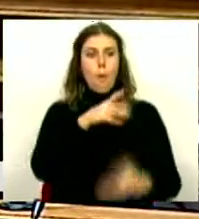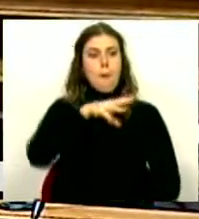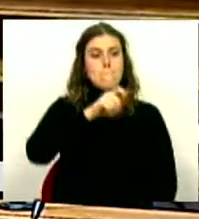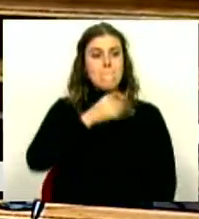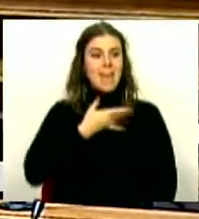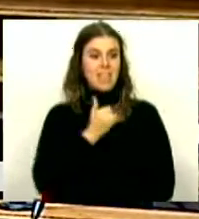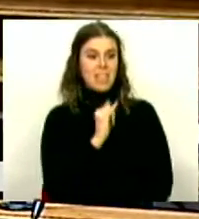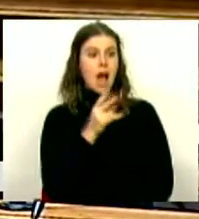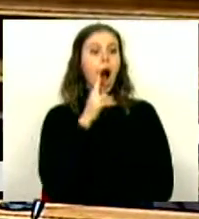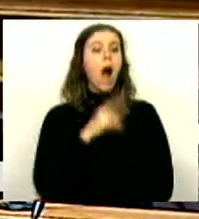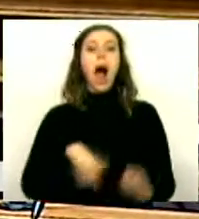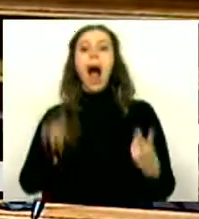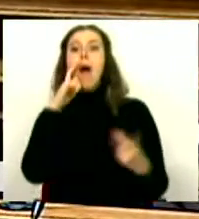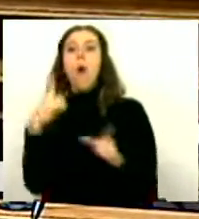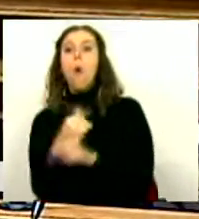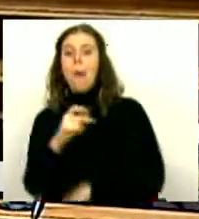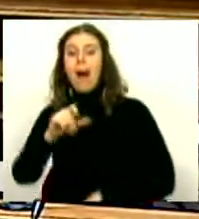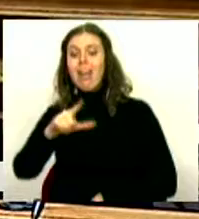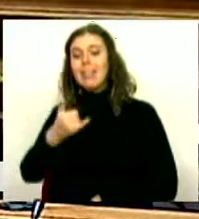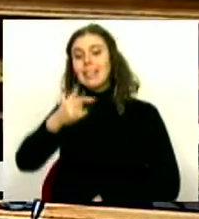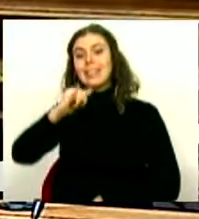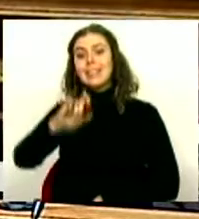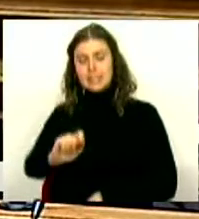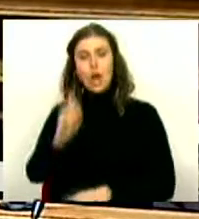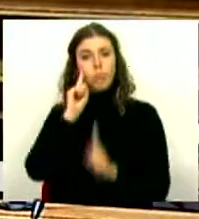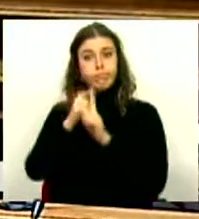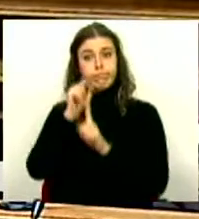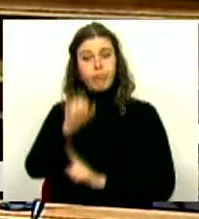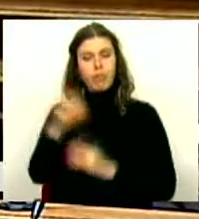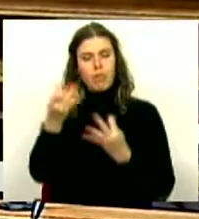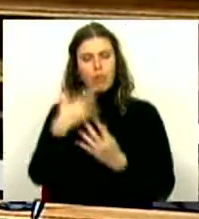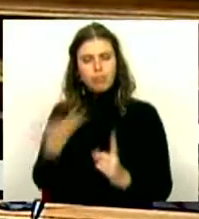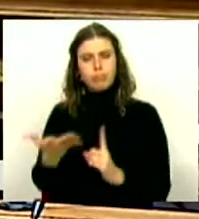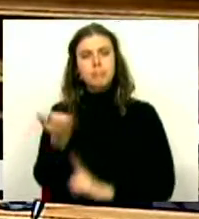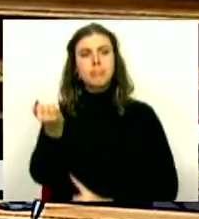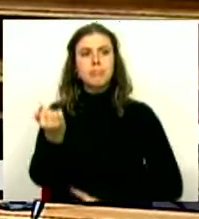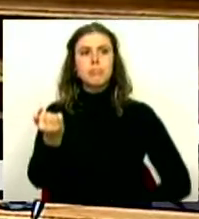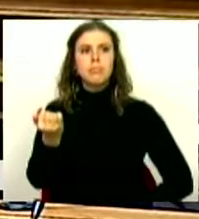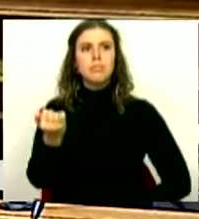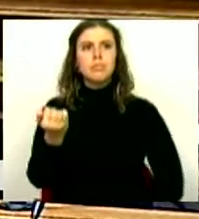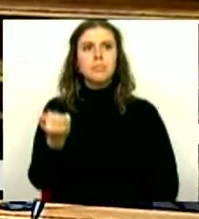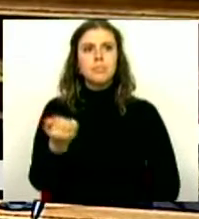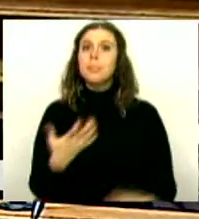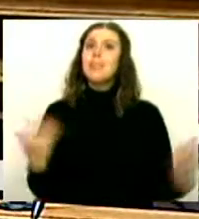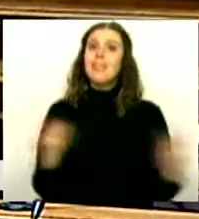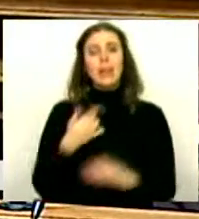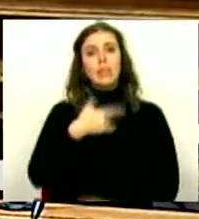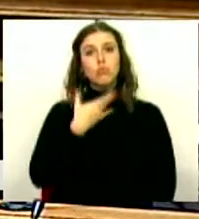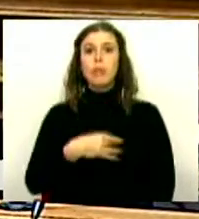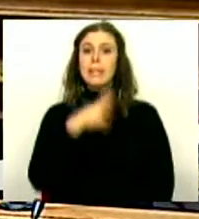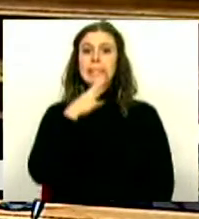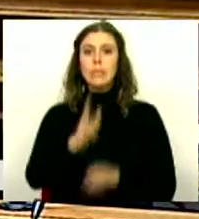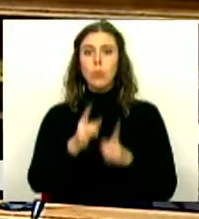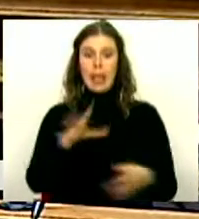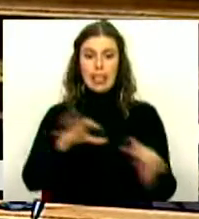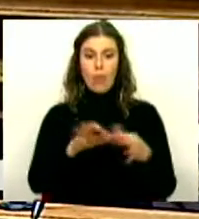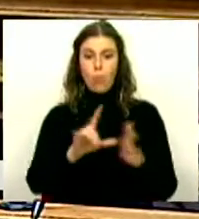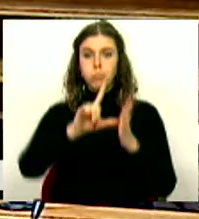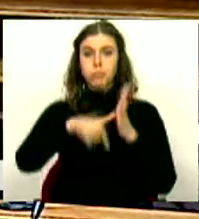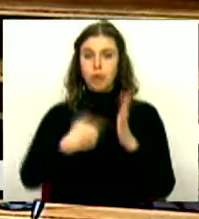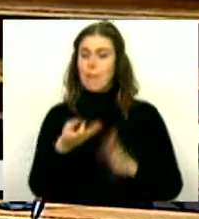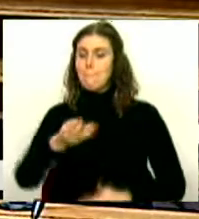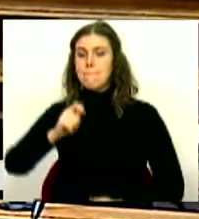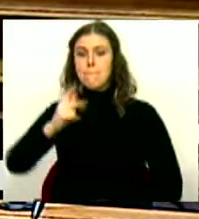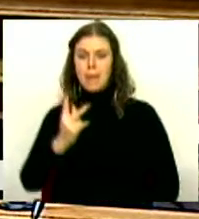Capital pela Altice. O seu objetivo, na verdade, acabou por ser alcançado. E gostaria de dizer que, em relação ao projeto do